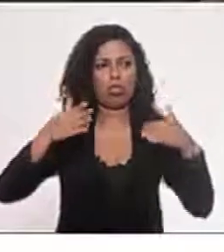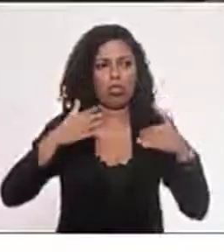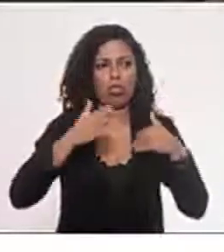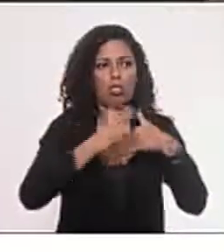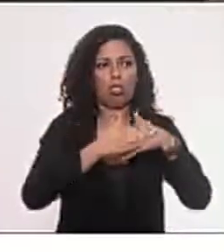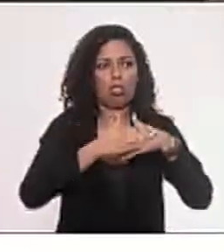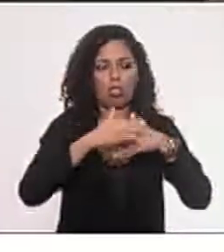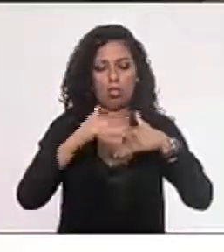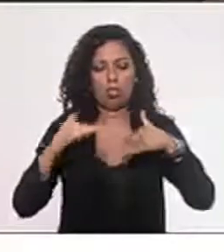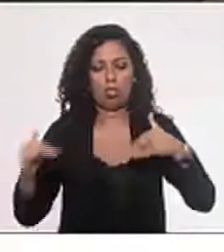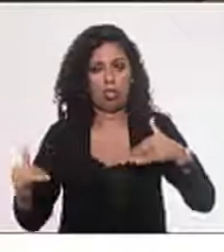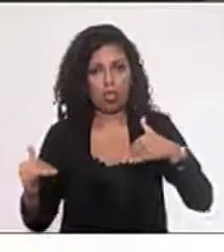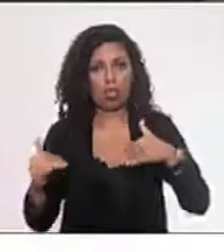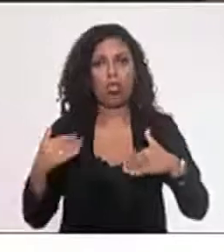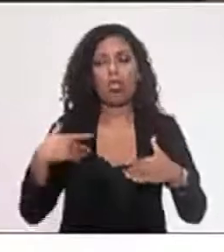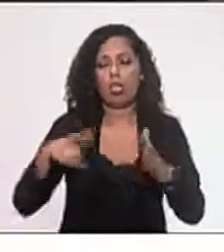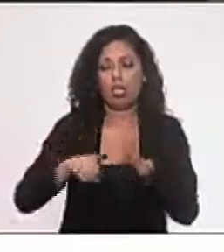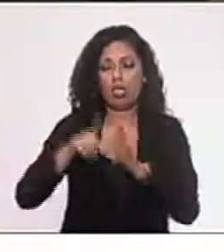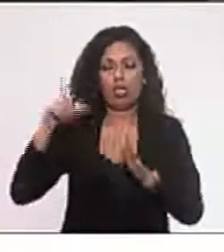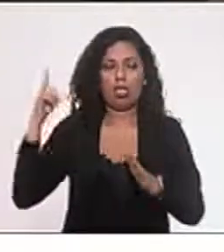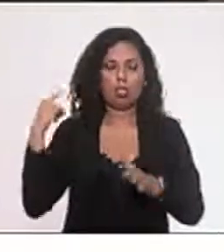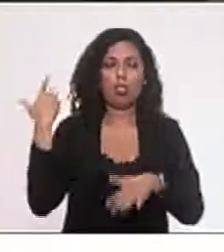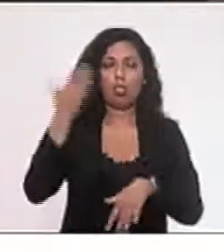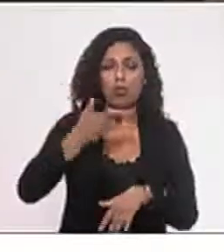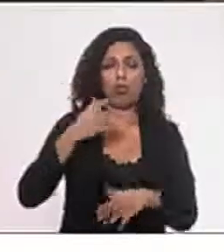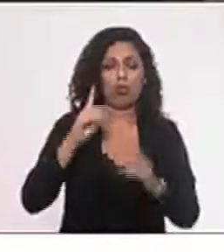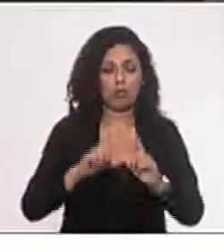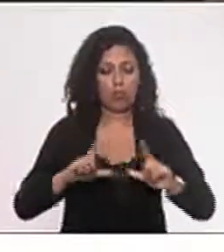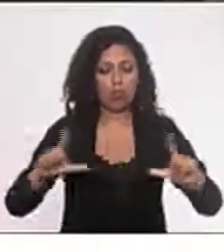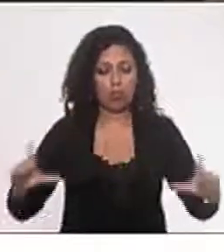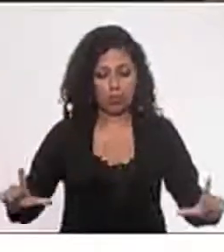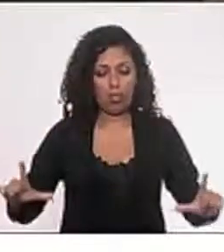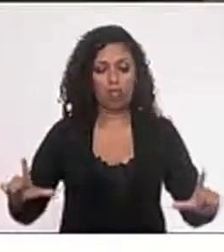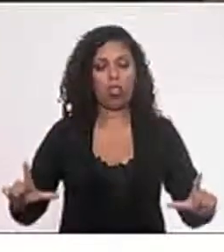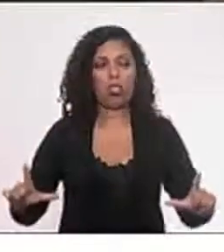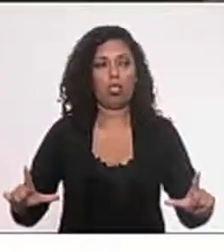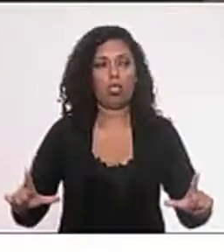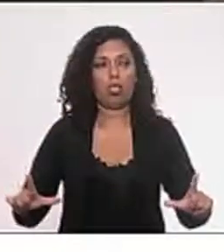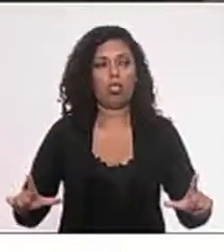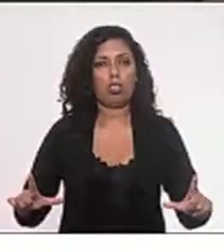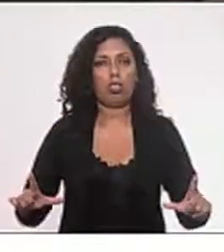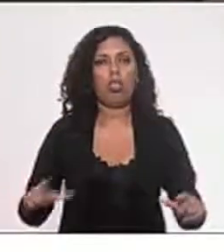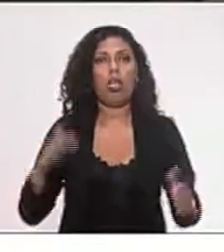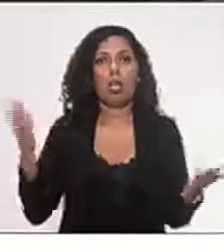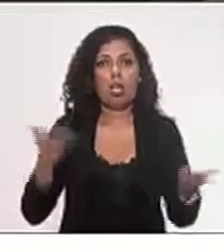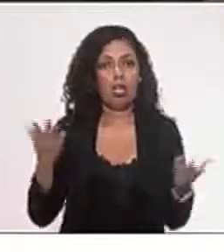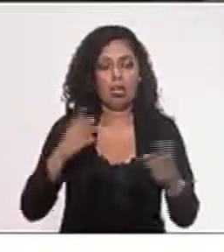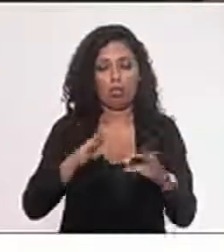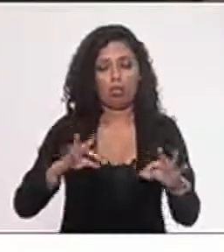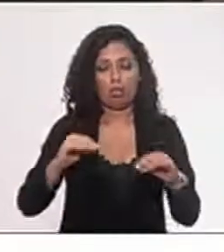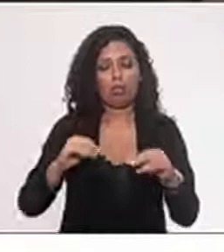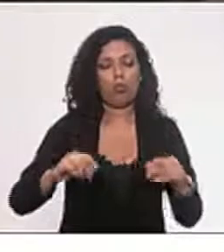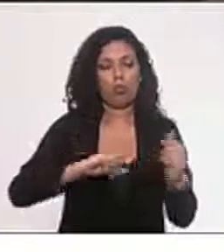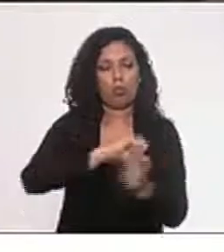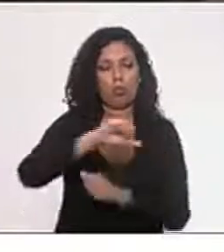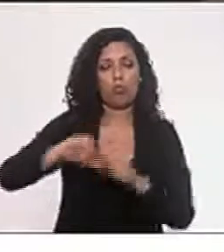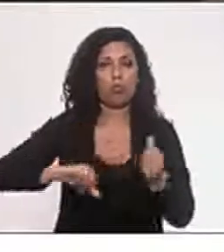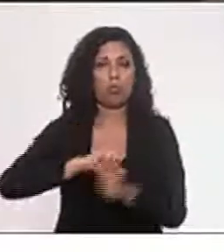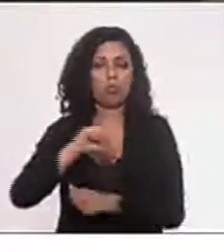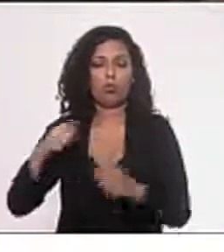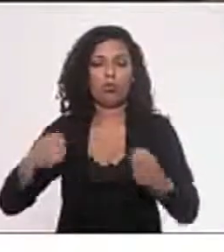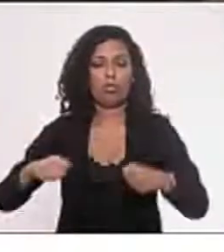placa. Hoje eu tenho que parar lá quase que tem que dar o nome do motorista, nome é para poder entrar, senão não entra. Mas,